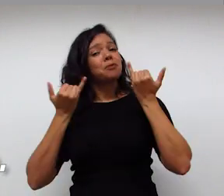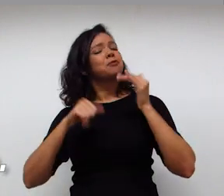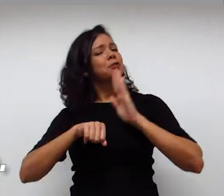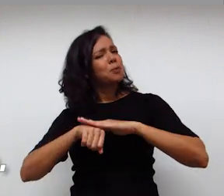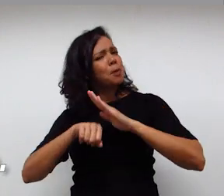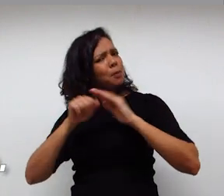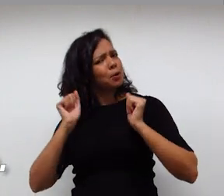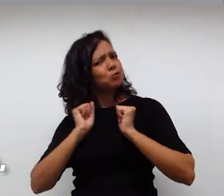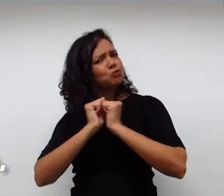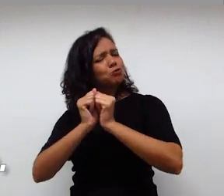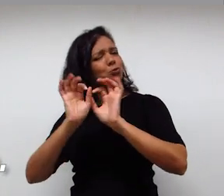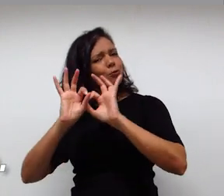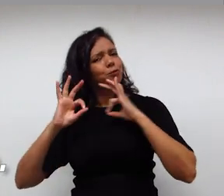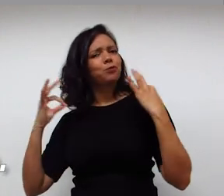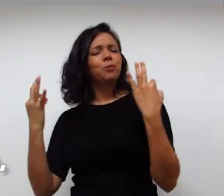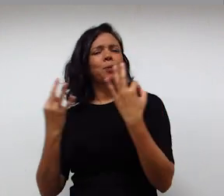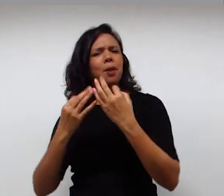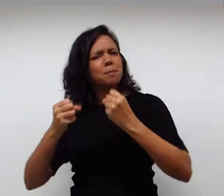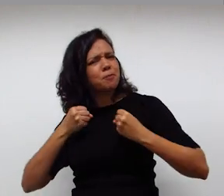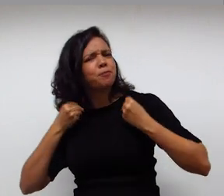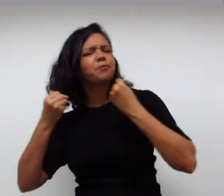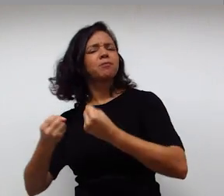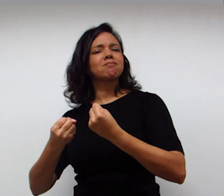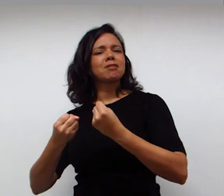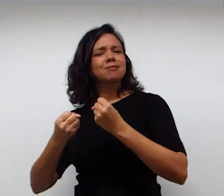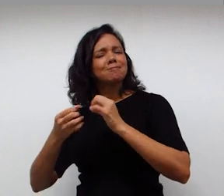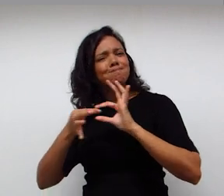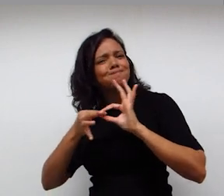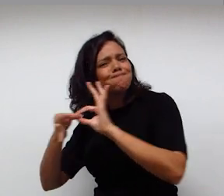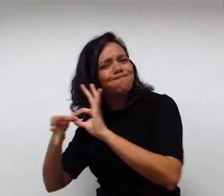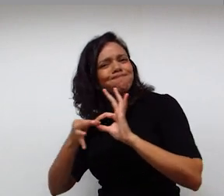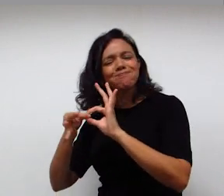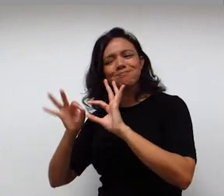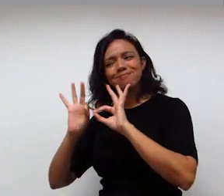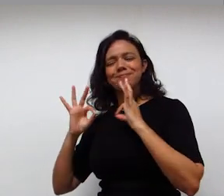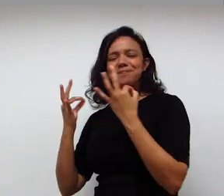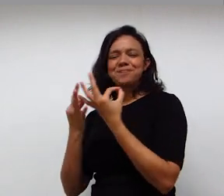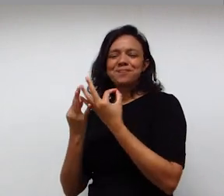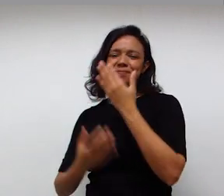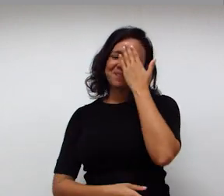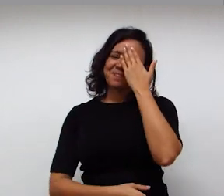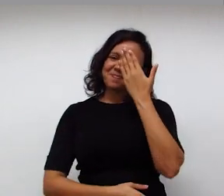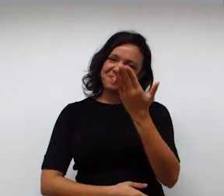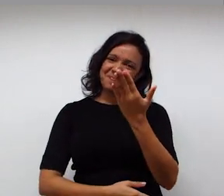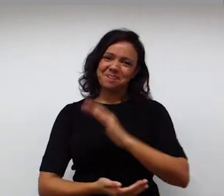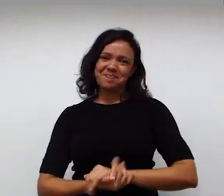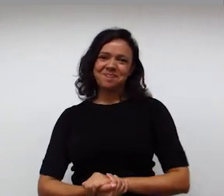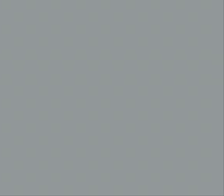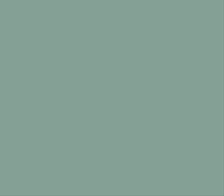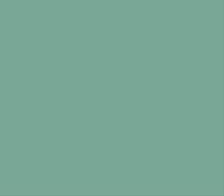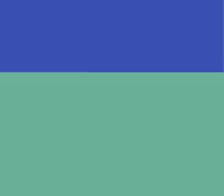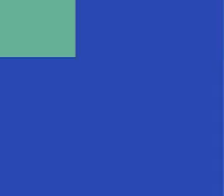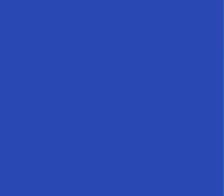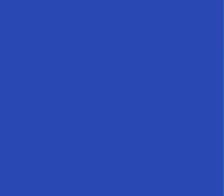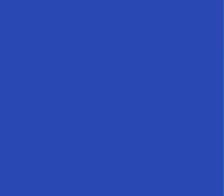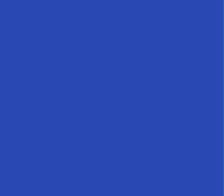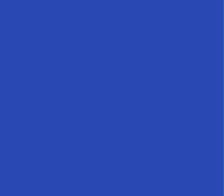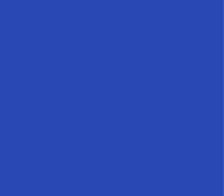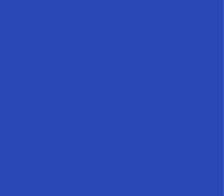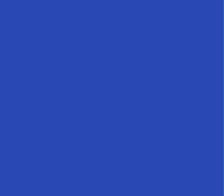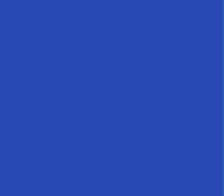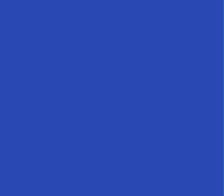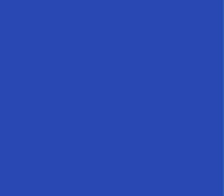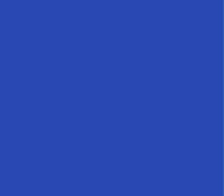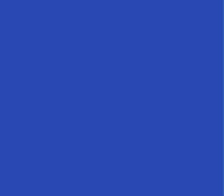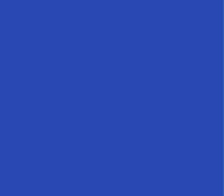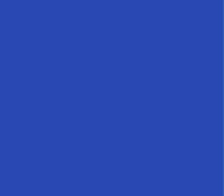aproveitem o momento junto com família para fortalecer ainda mais o vínculo entre vocês. Obrigada! Tchau! Tchau! Tchau!